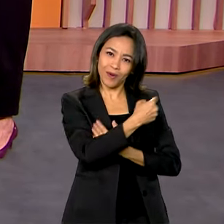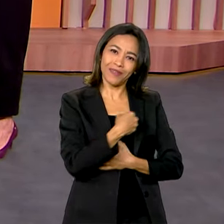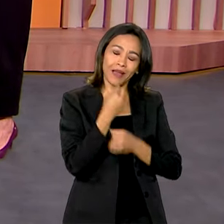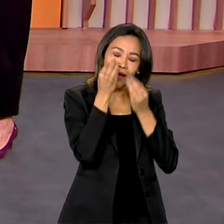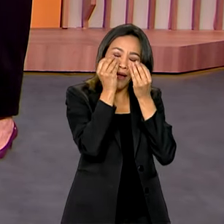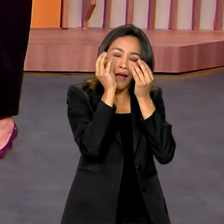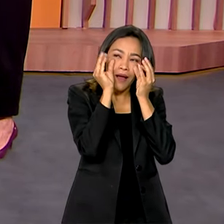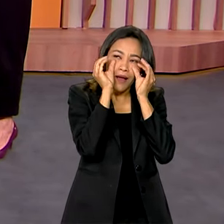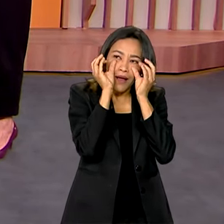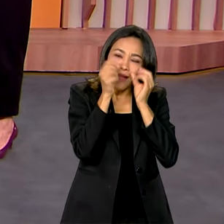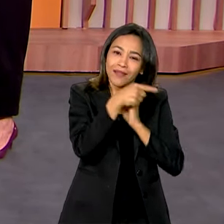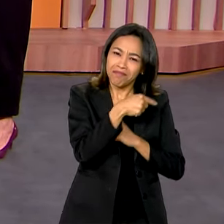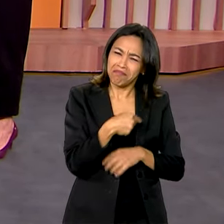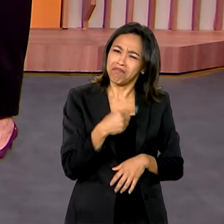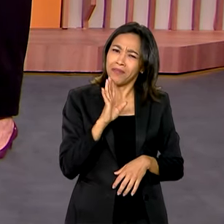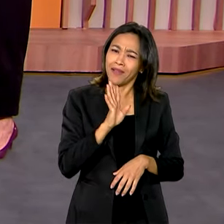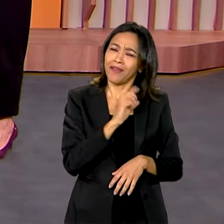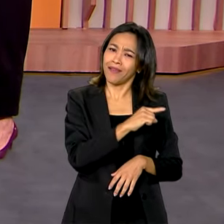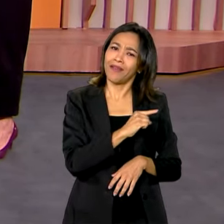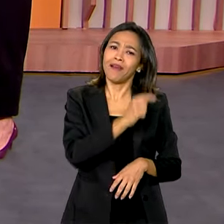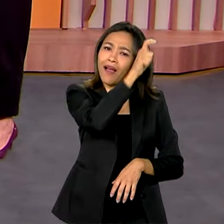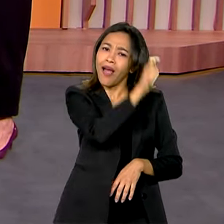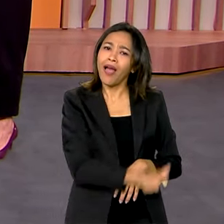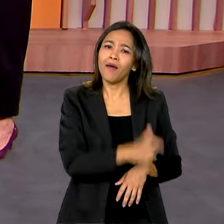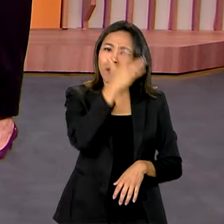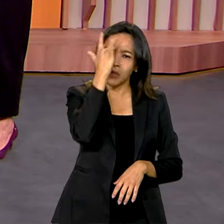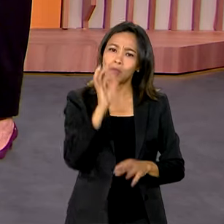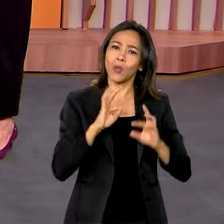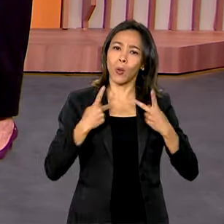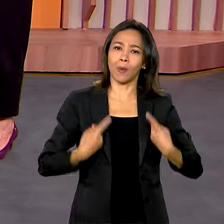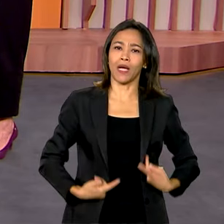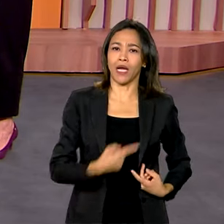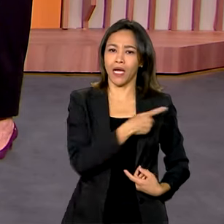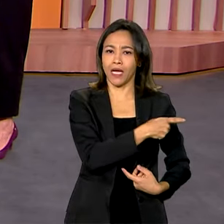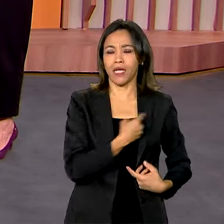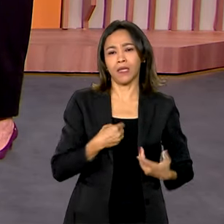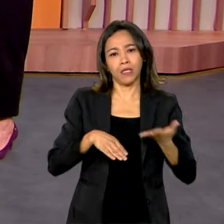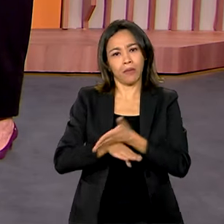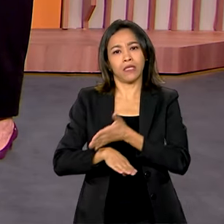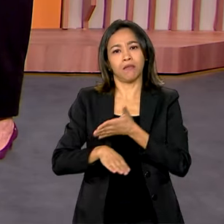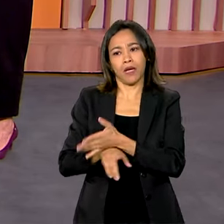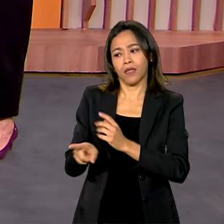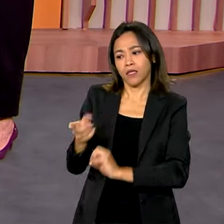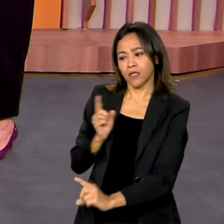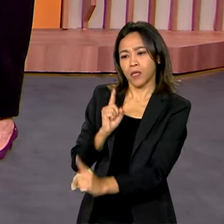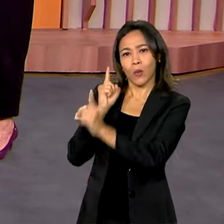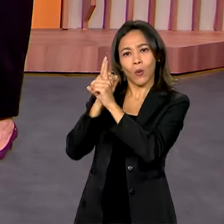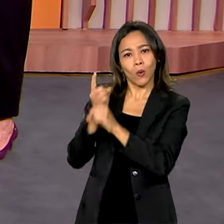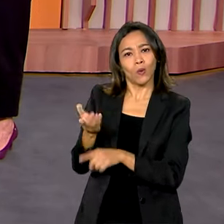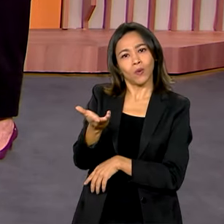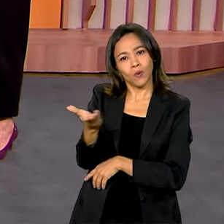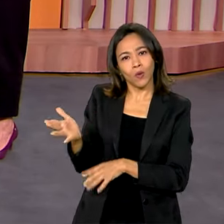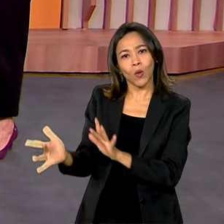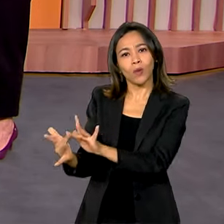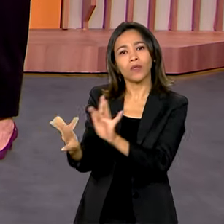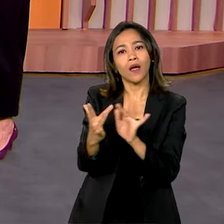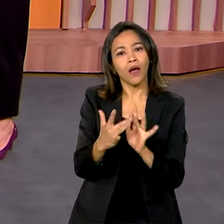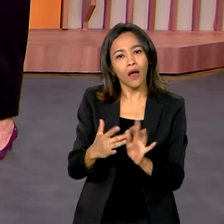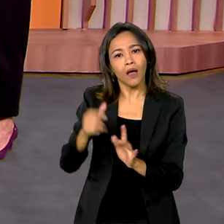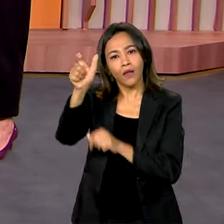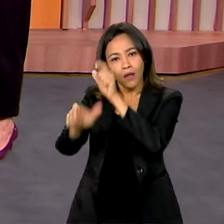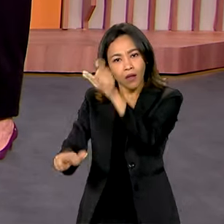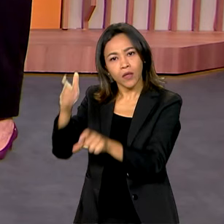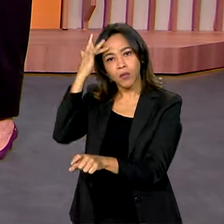porque a gente vê que ela é uma pessoa muito humana também, E participar desses eventos todos, com contato com a população.